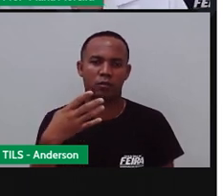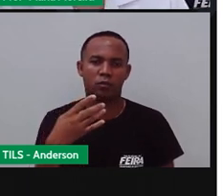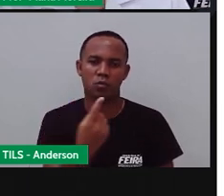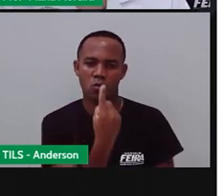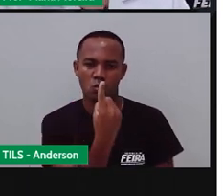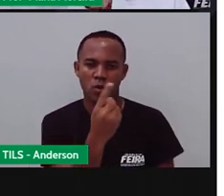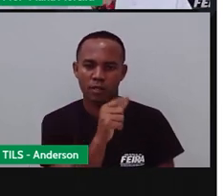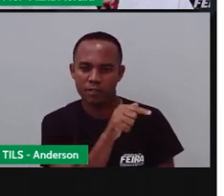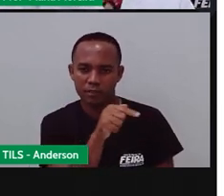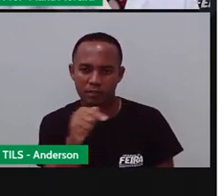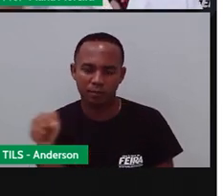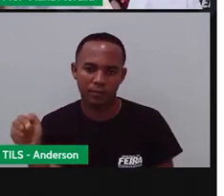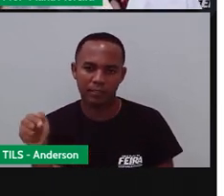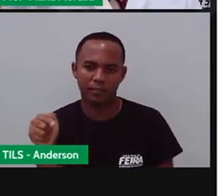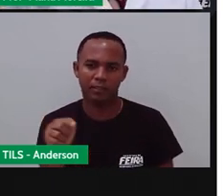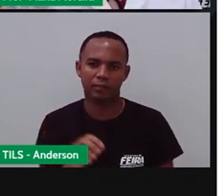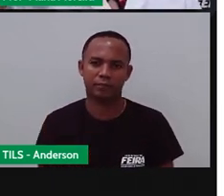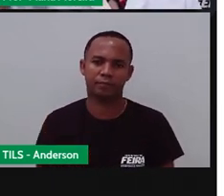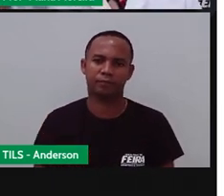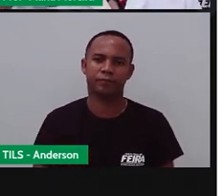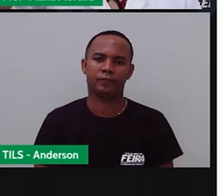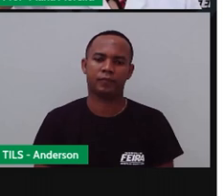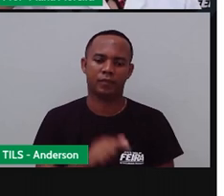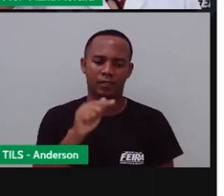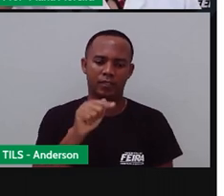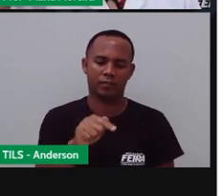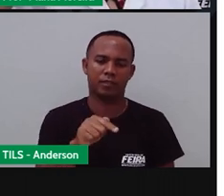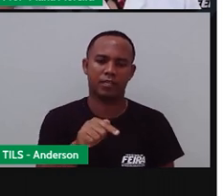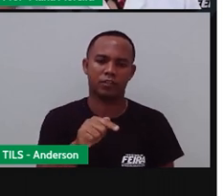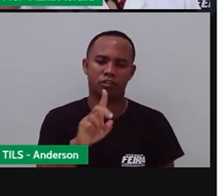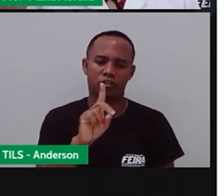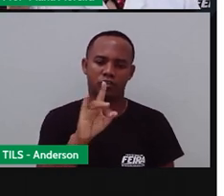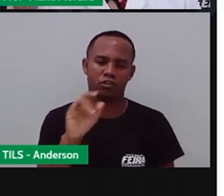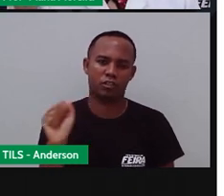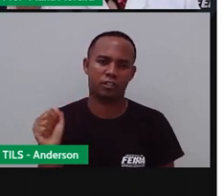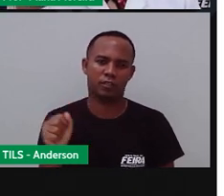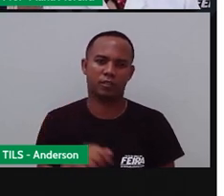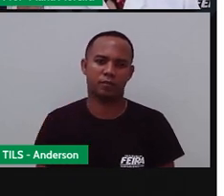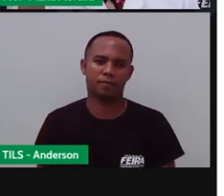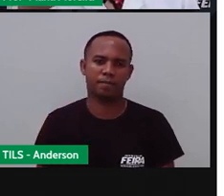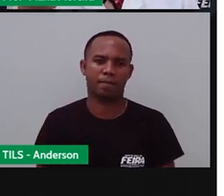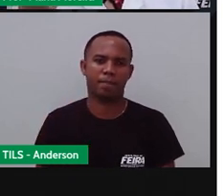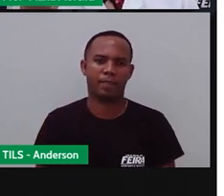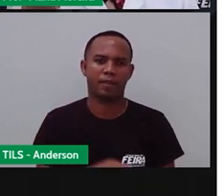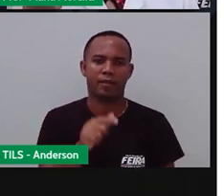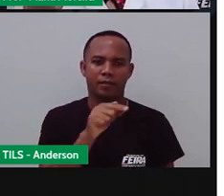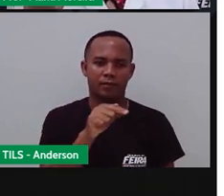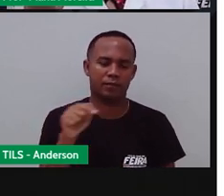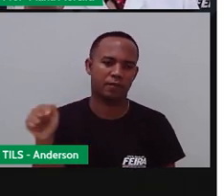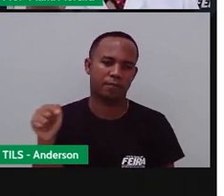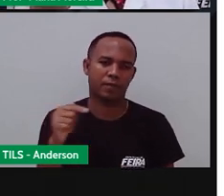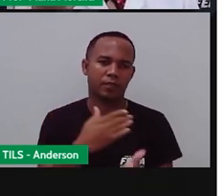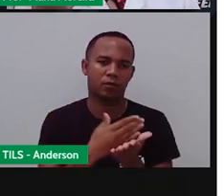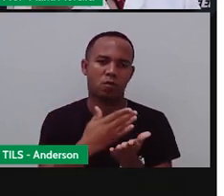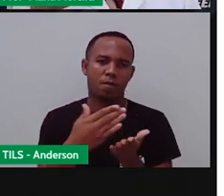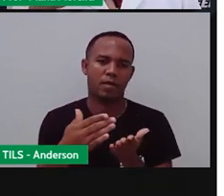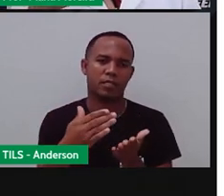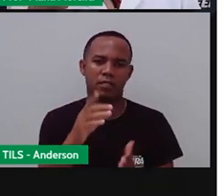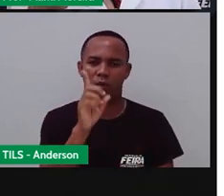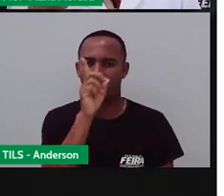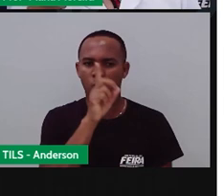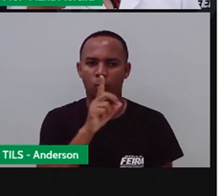Não é isso? E a semana a gente tem o quê? Segunda-feira. A semana começa, na verdade, no domingo, né? A tem o domingo, que é o dia do descanso.